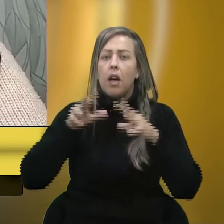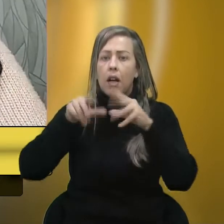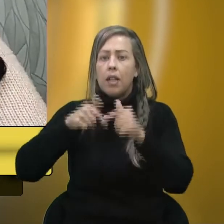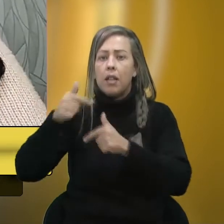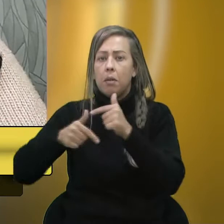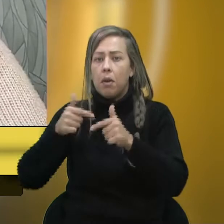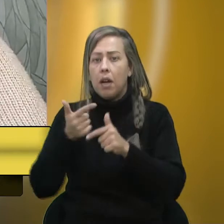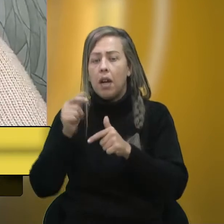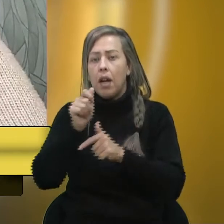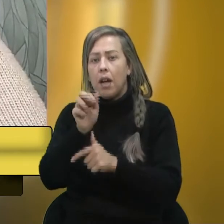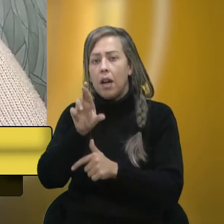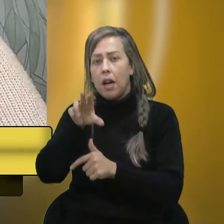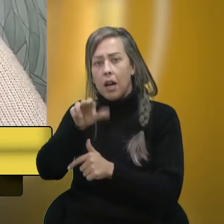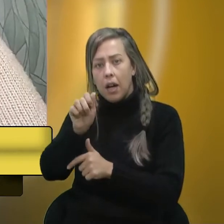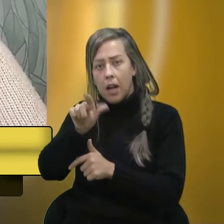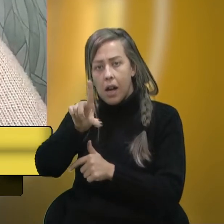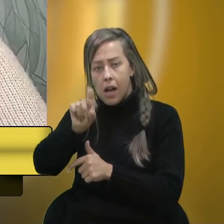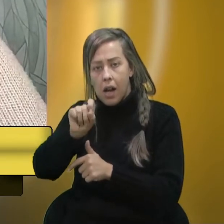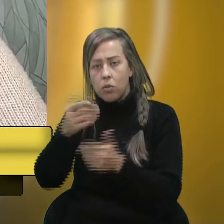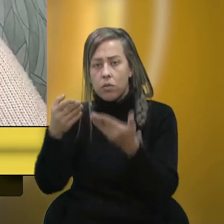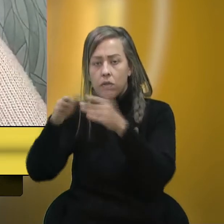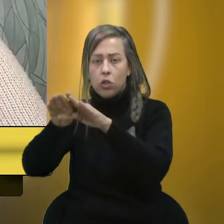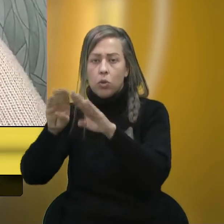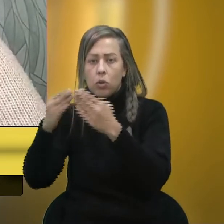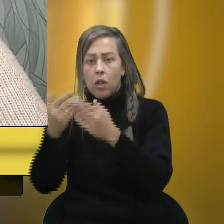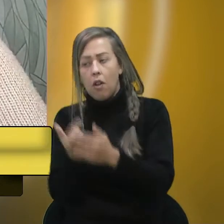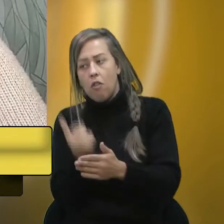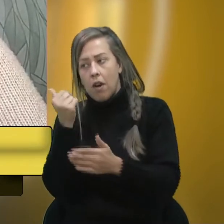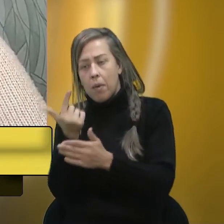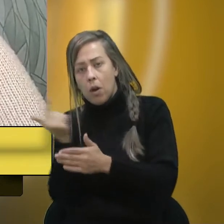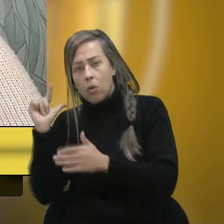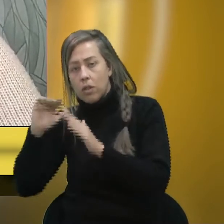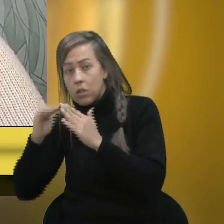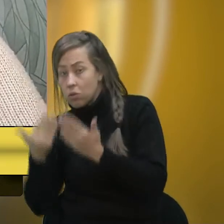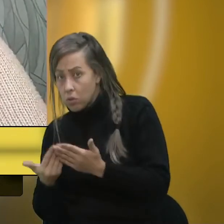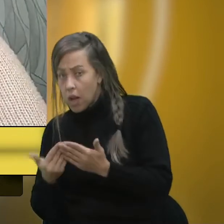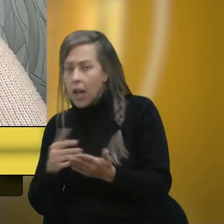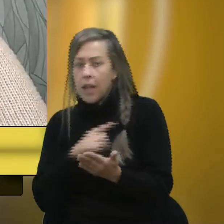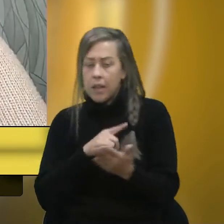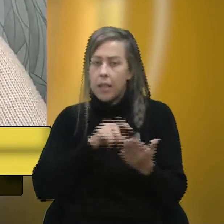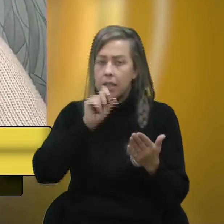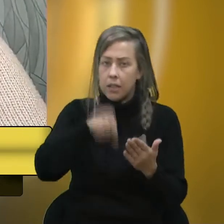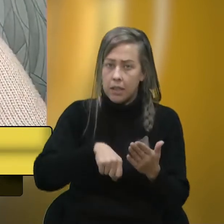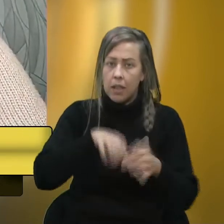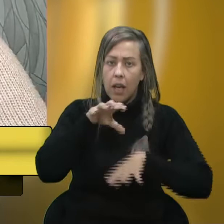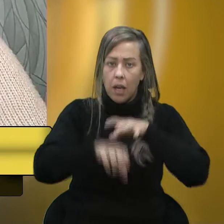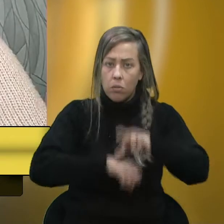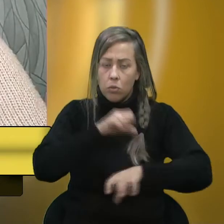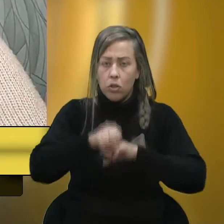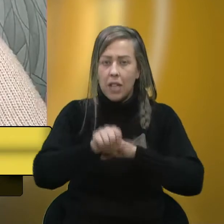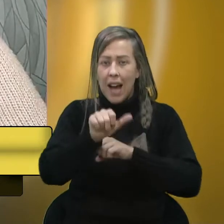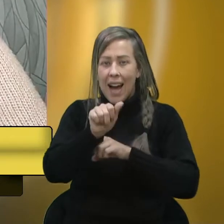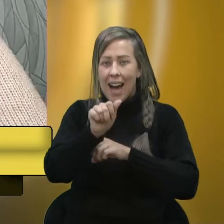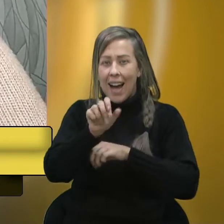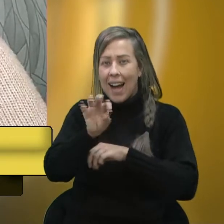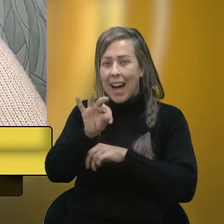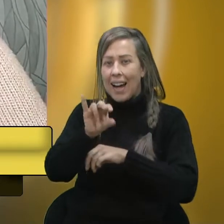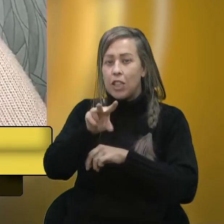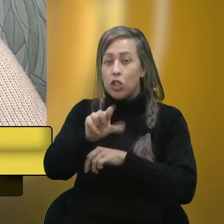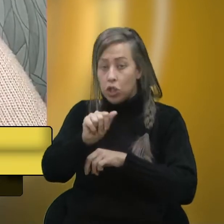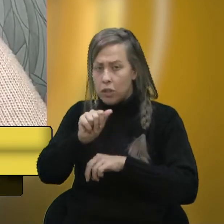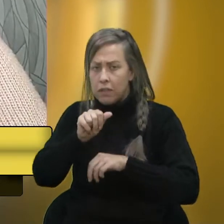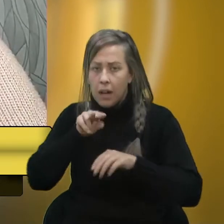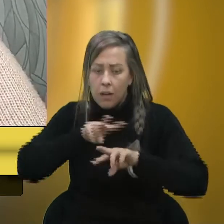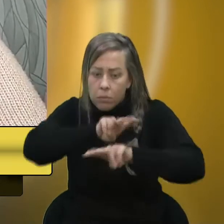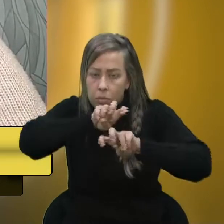trabalha no Arnaldo Balvé também não deva comparecer em outra escola, existe a questão da busca ativa, é importante que a gente não fale aqui